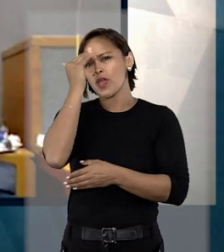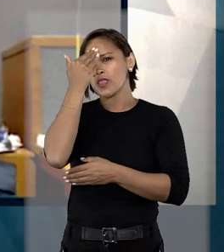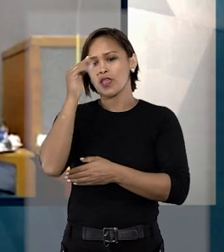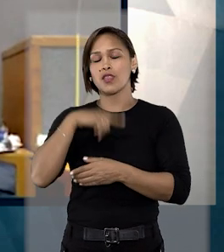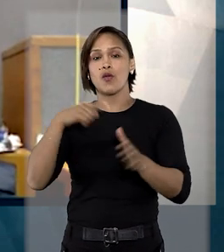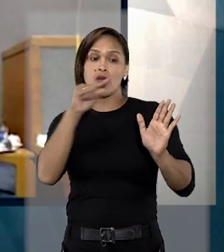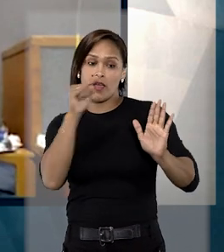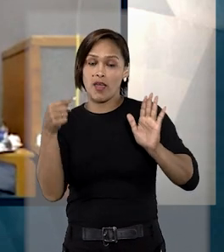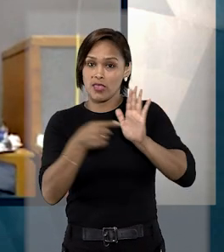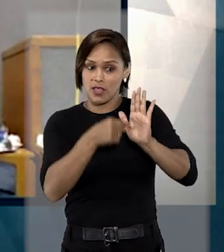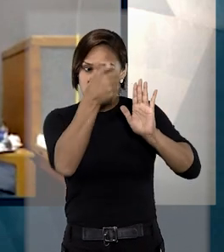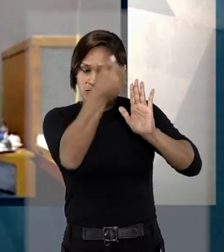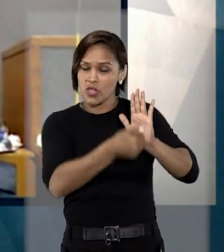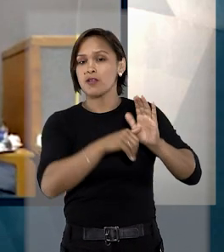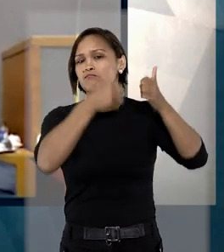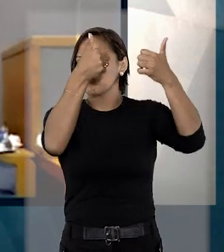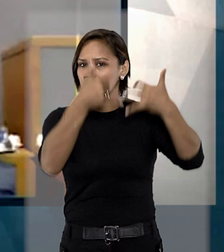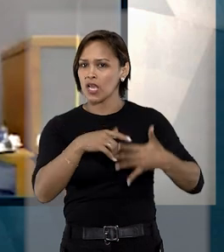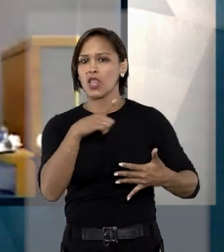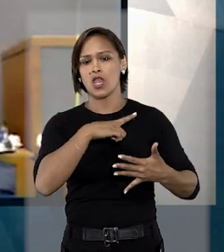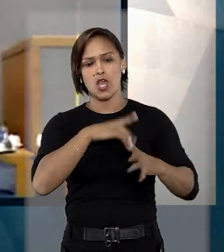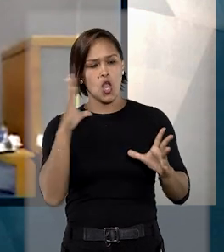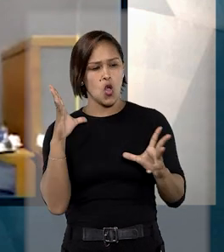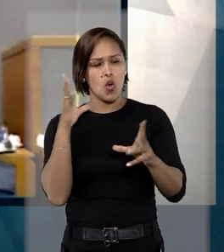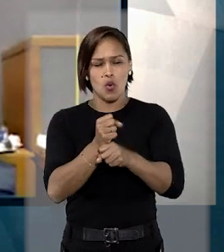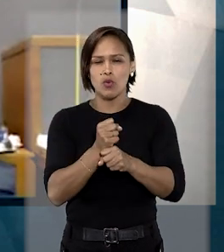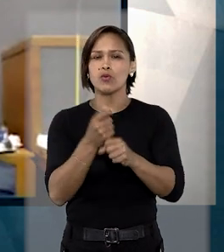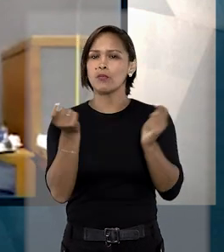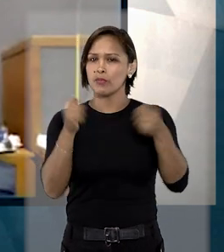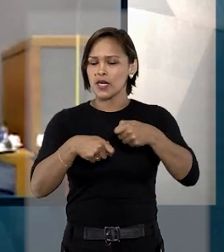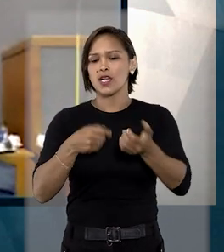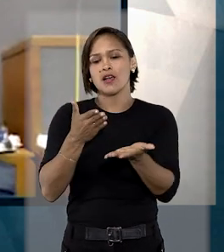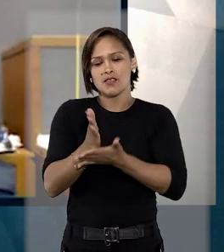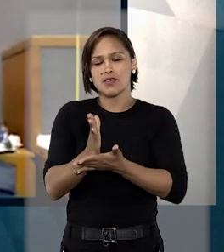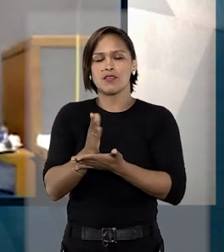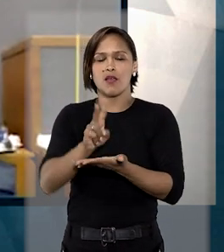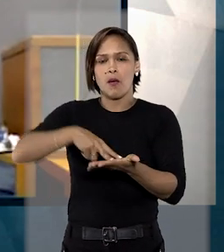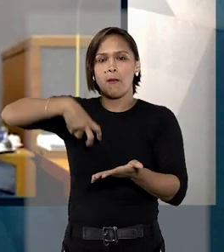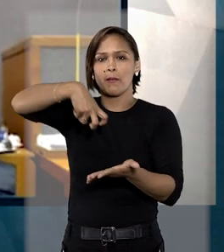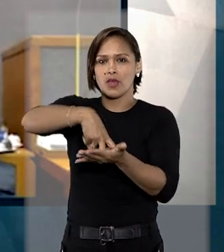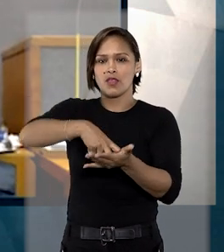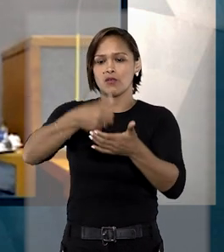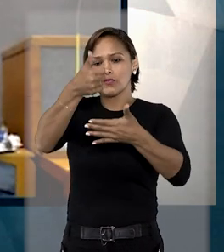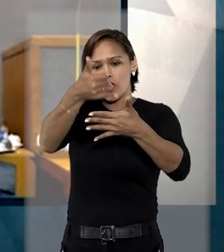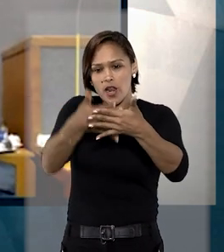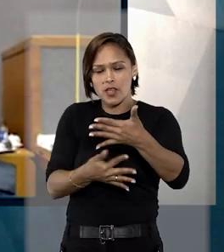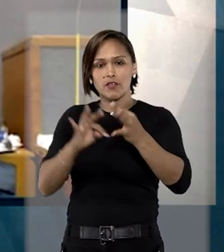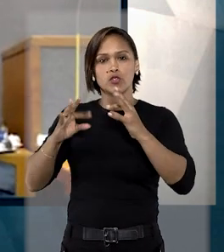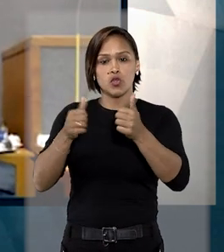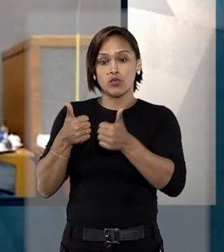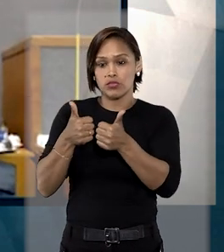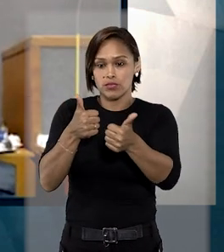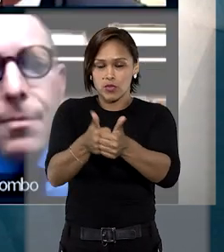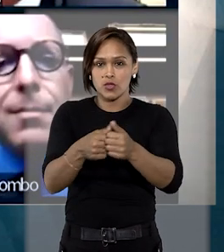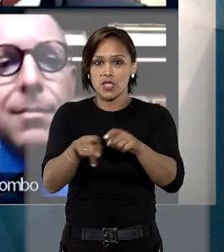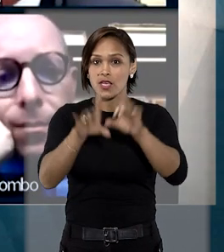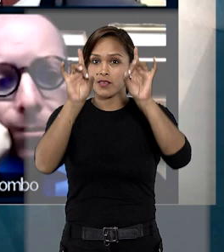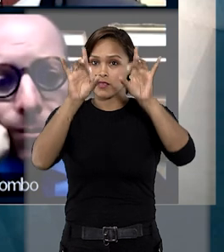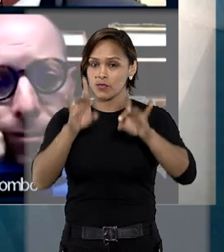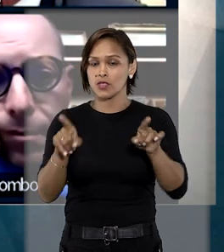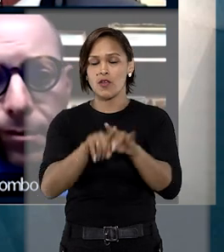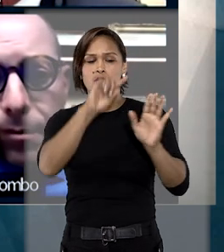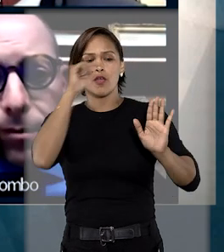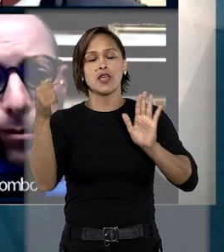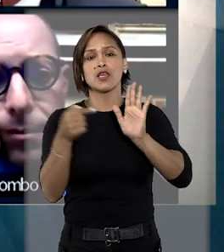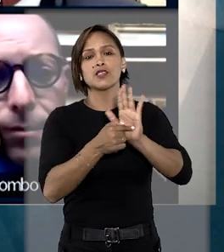que a denúncia apresentou fundamentos concretos para a imputação penal e descreveu as condutas específicas que